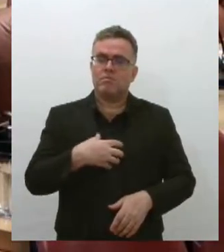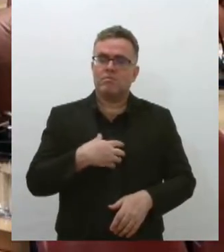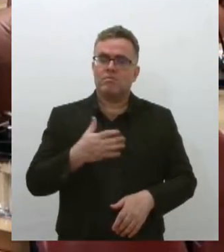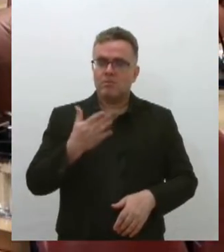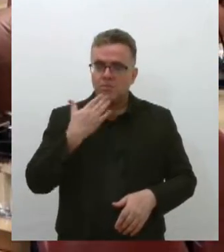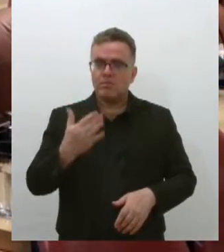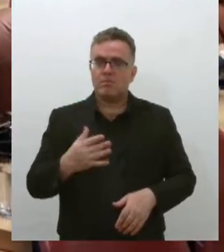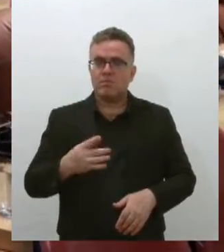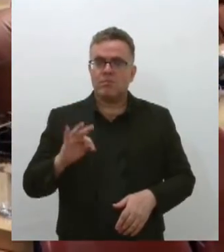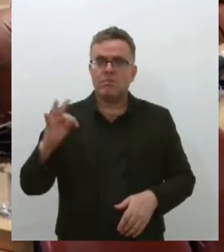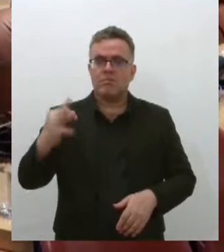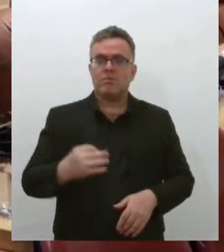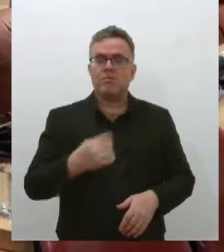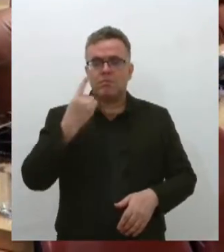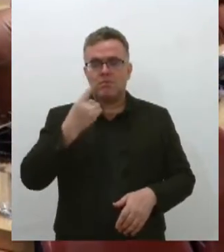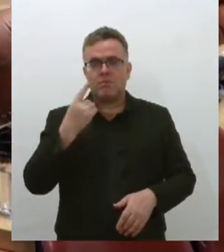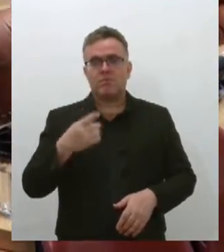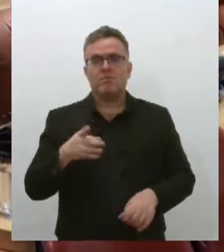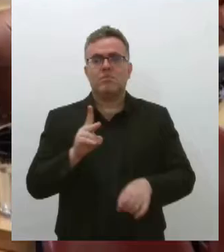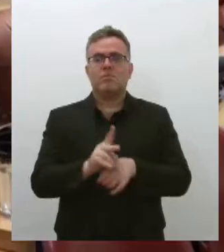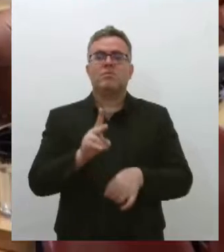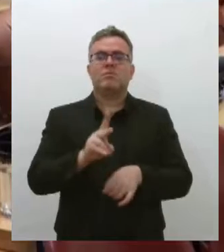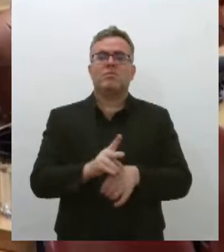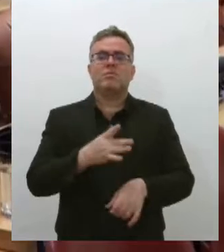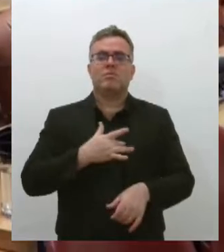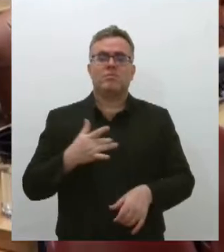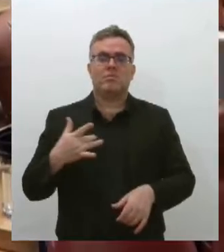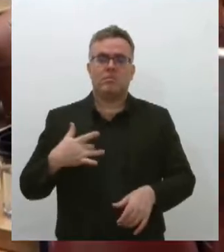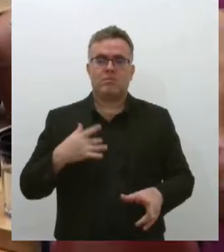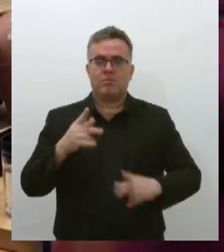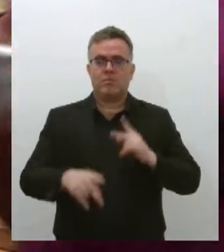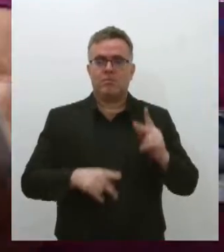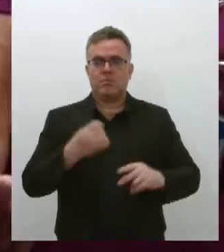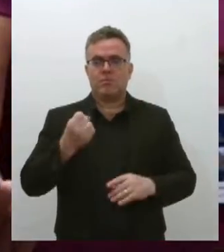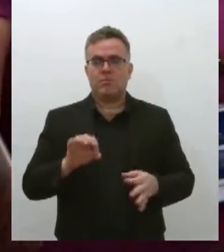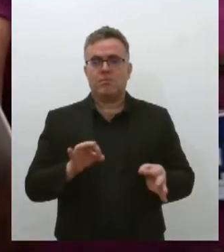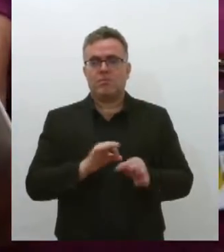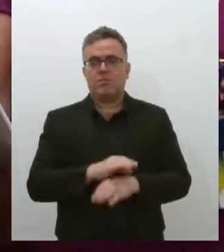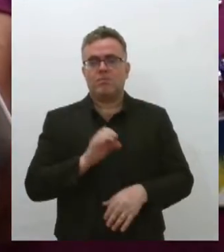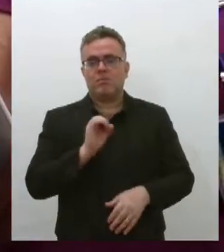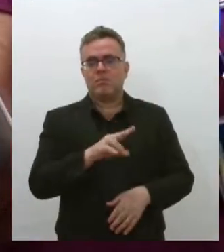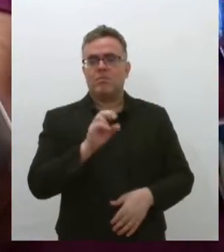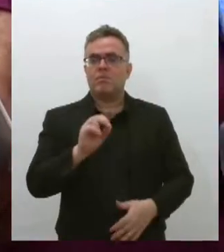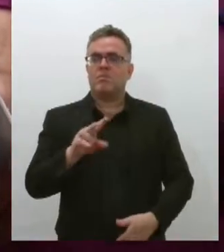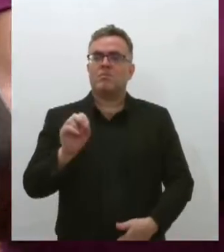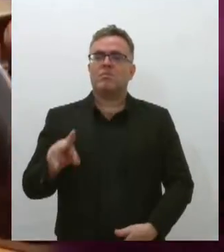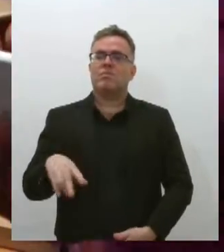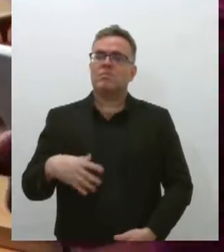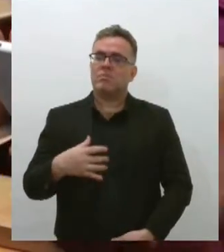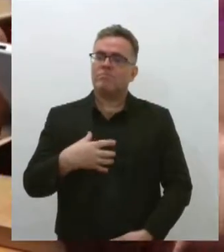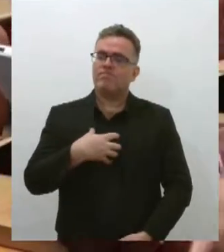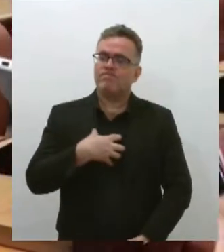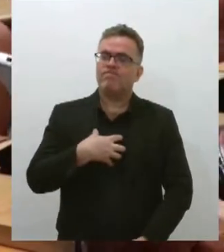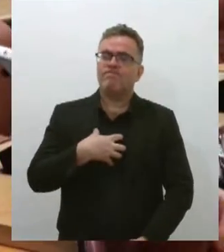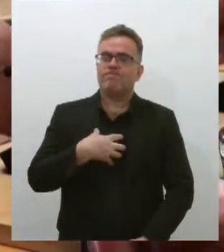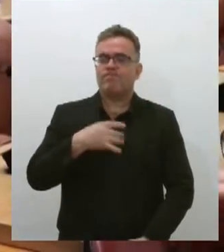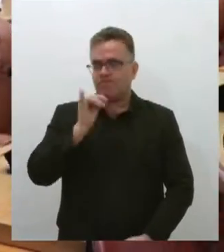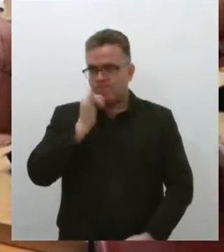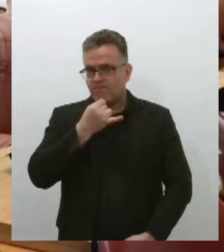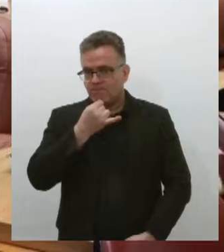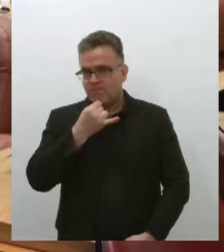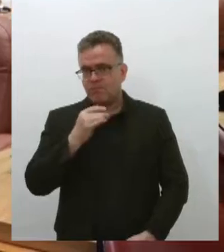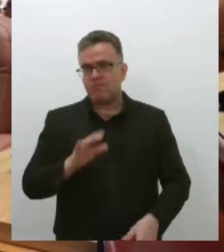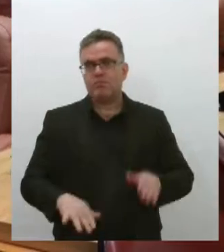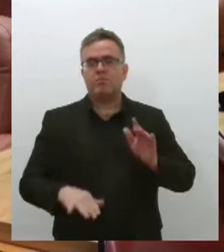casa cuidem da saúde dos sergipanos, porque ele convive muito com esse de sabores, que às vezes as